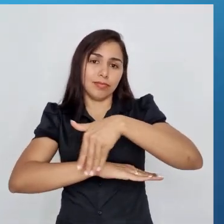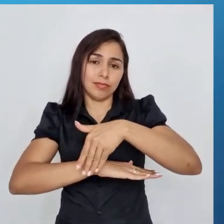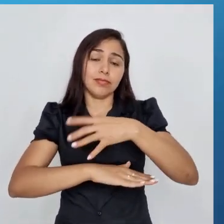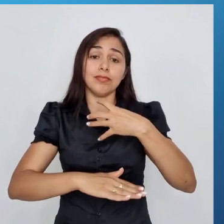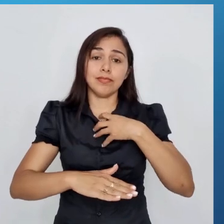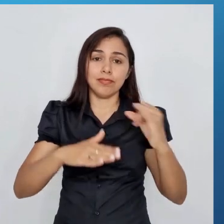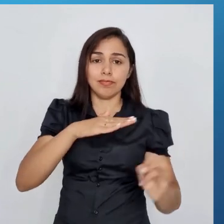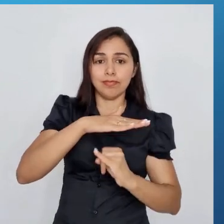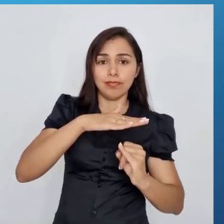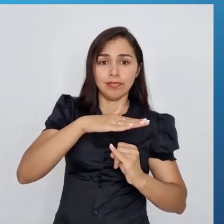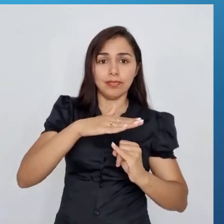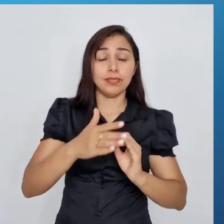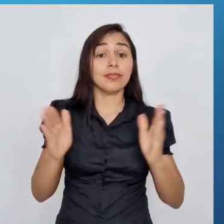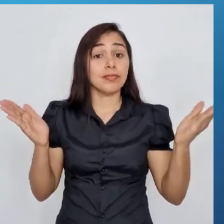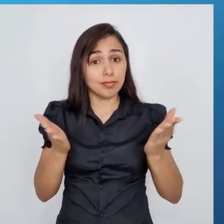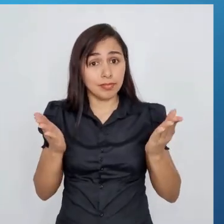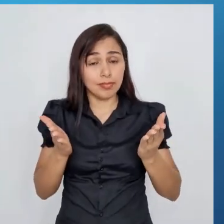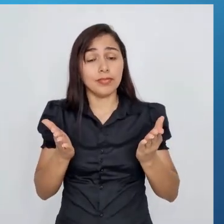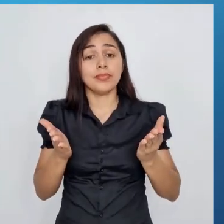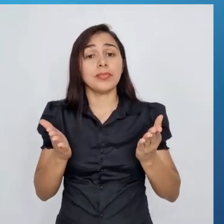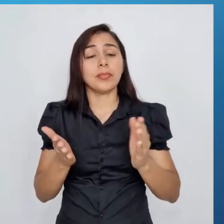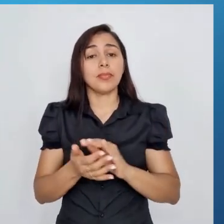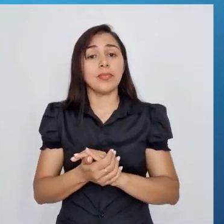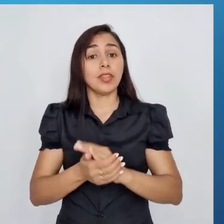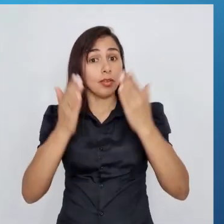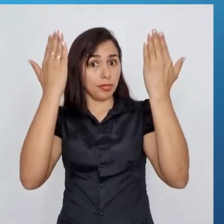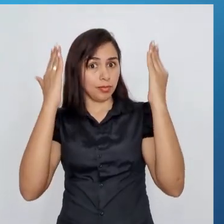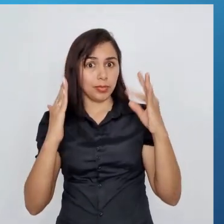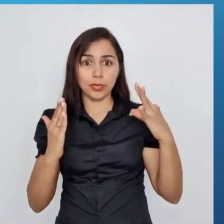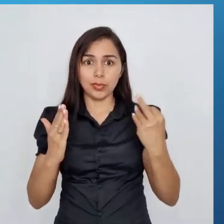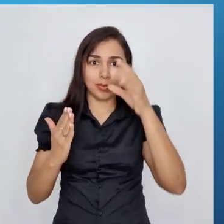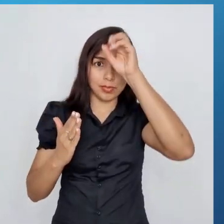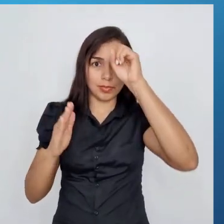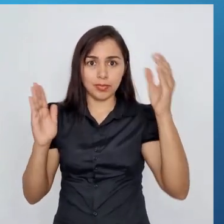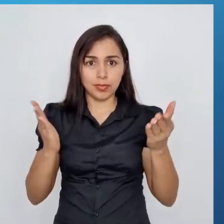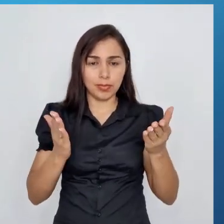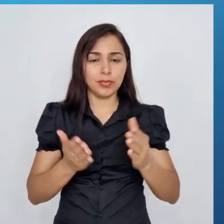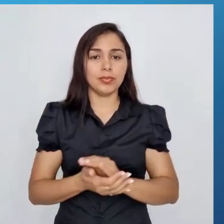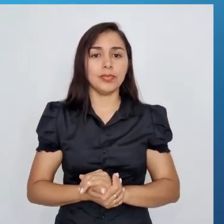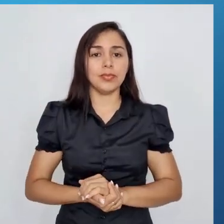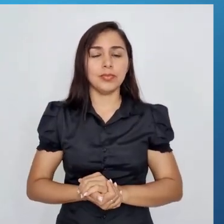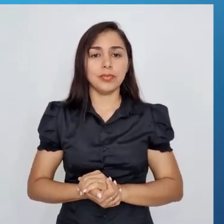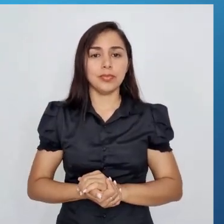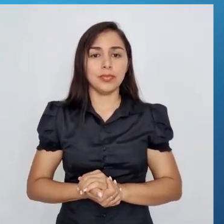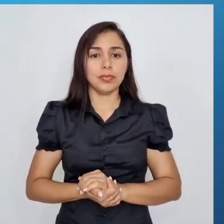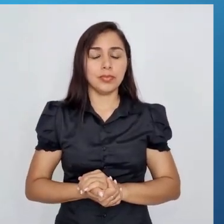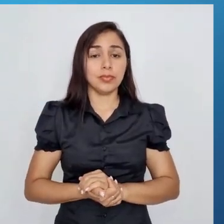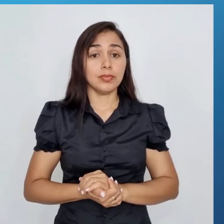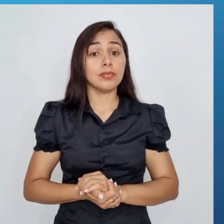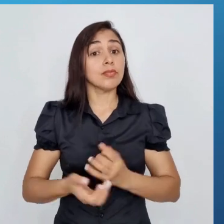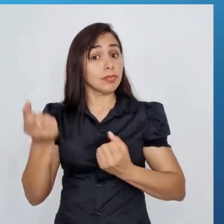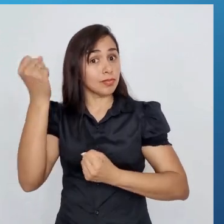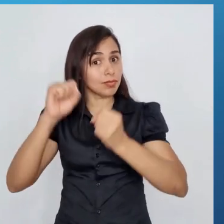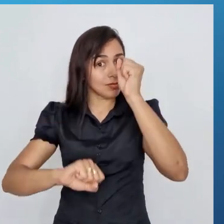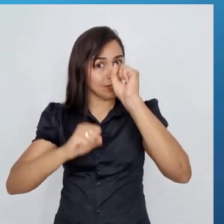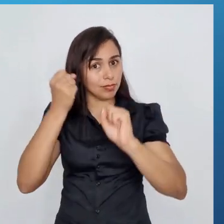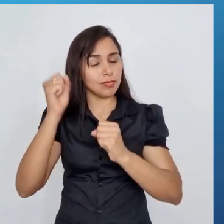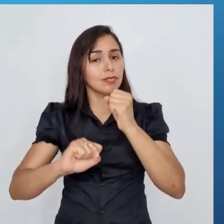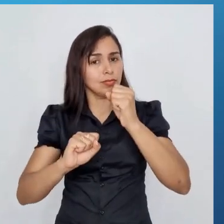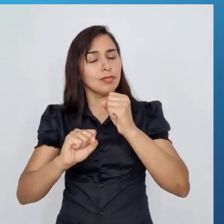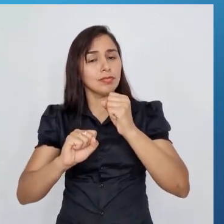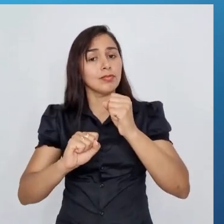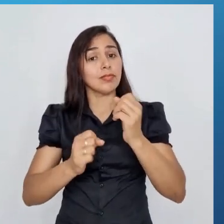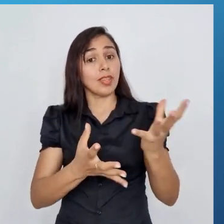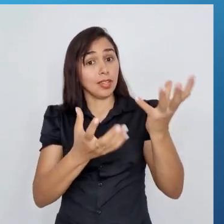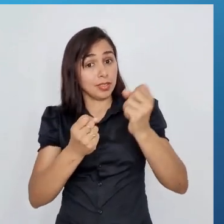Agora, vamos analisar o que que nós aprendemos na aula de hoje. Olha só. As indústrias transformam matéria-prima